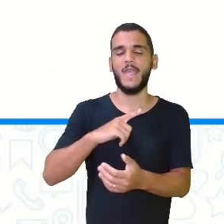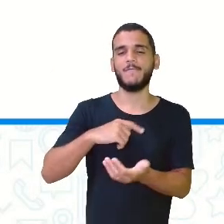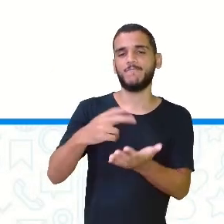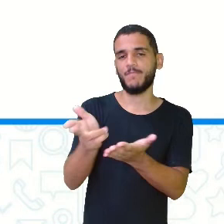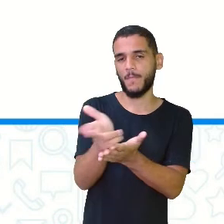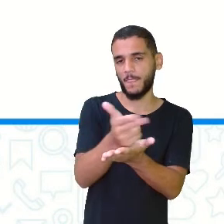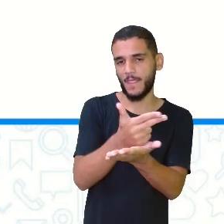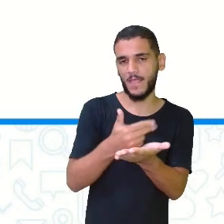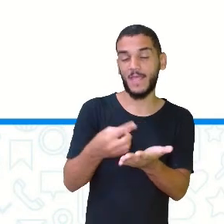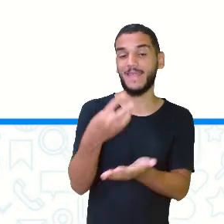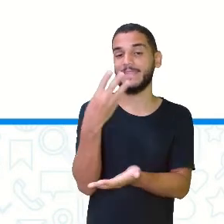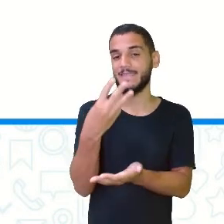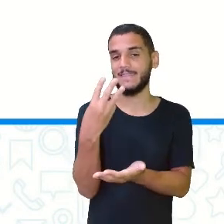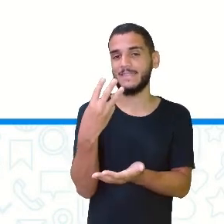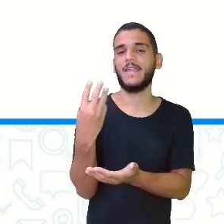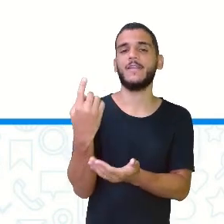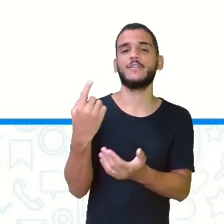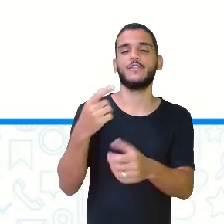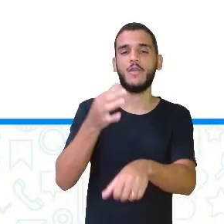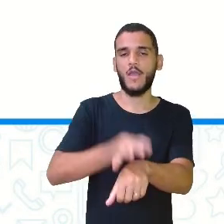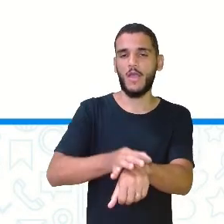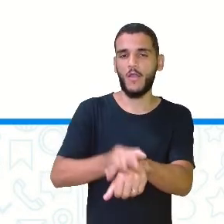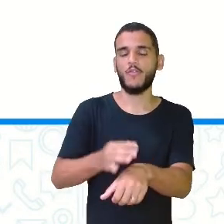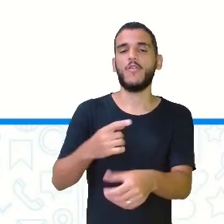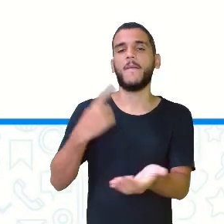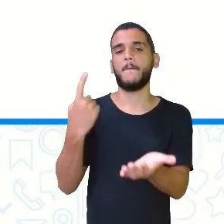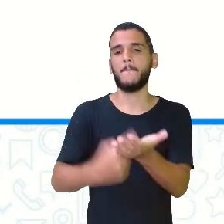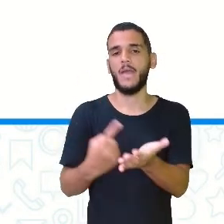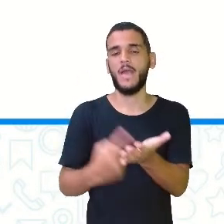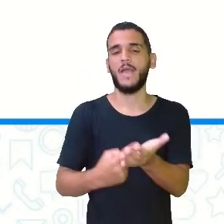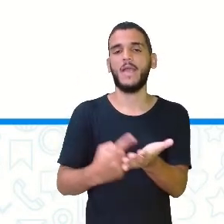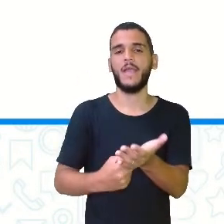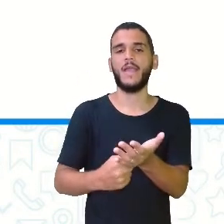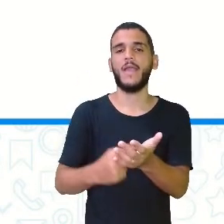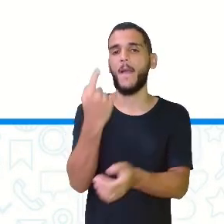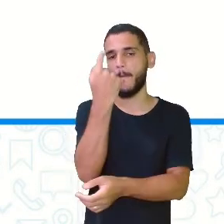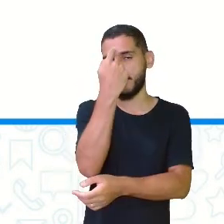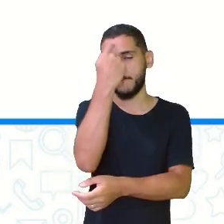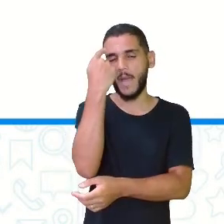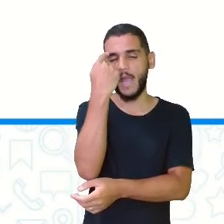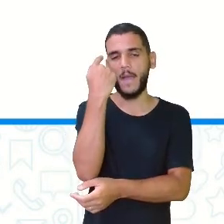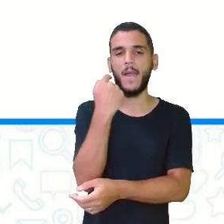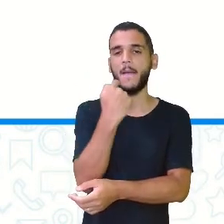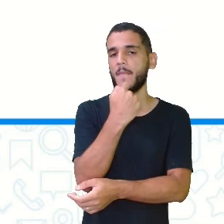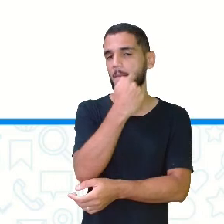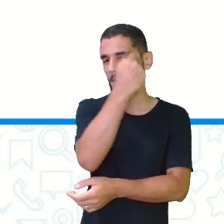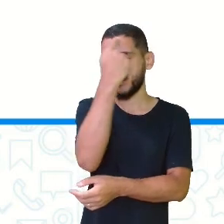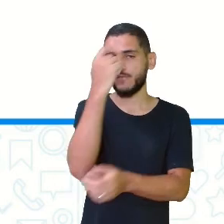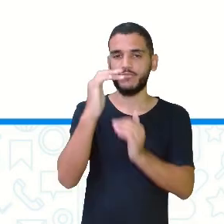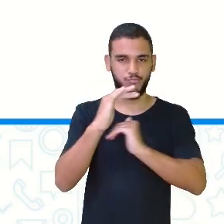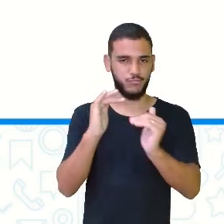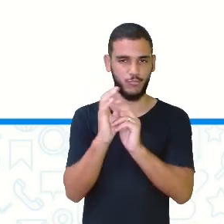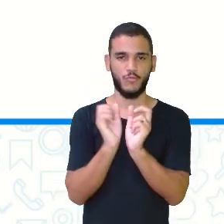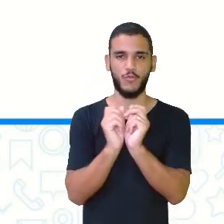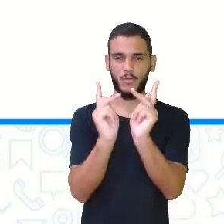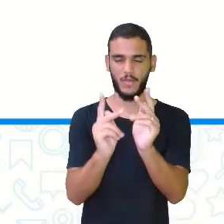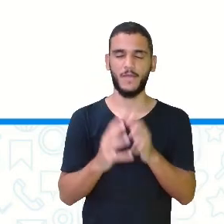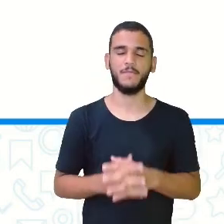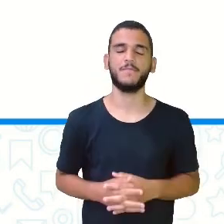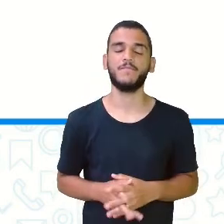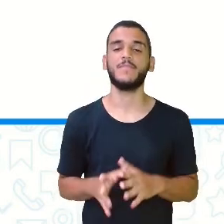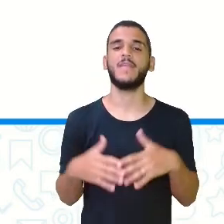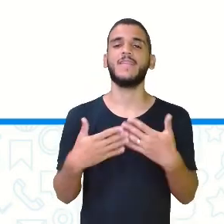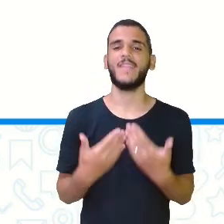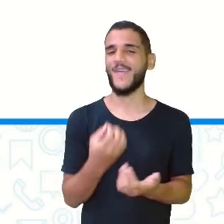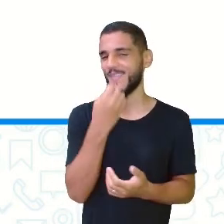marcar a hora com os ponteiros em cada um, tá? E peça que seu colega represente a hora marcada nos relógios desenhados. Tá